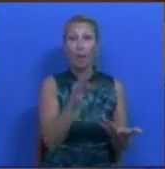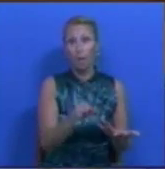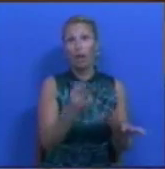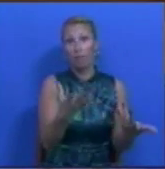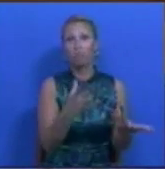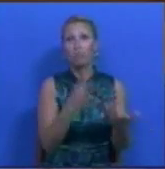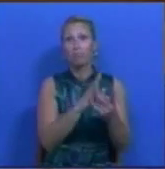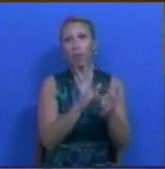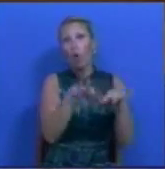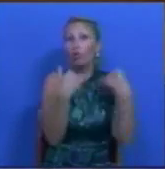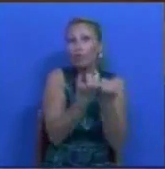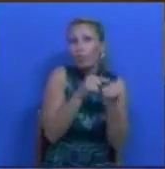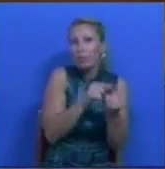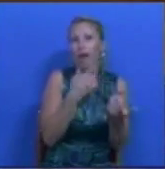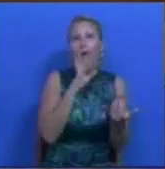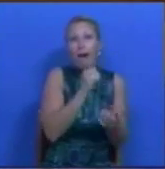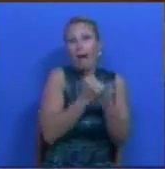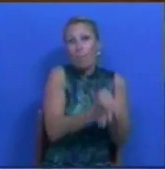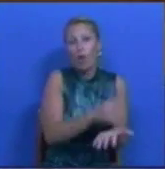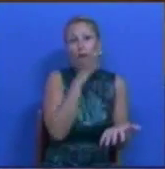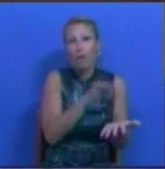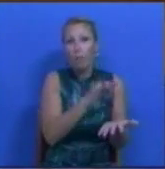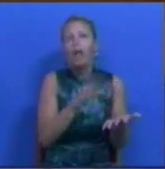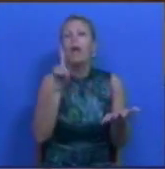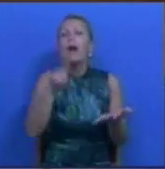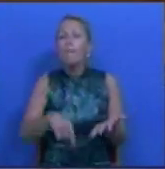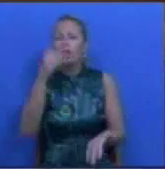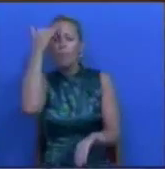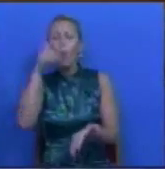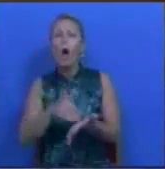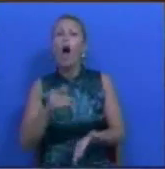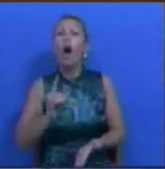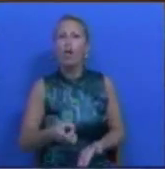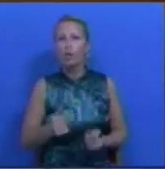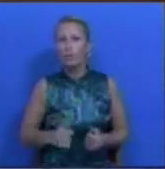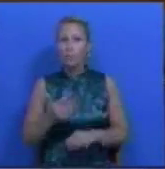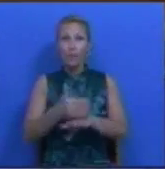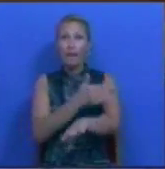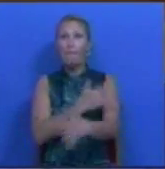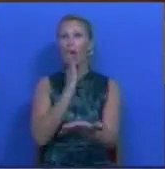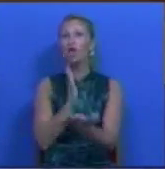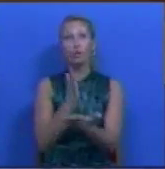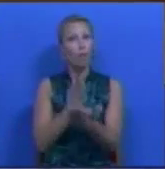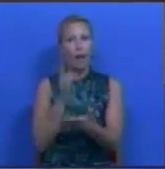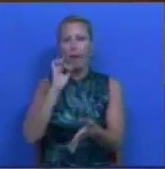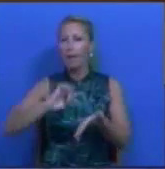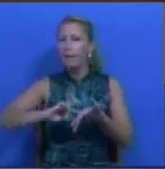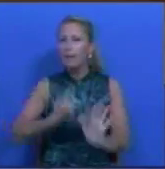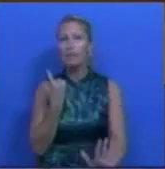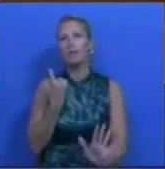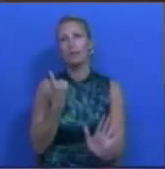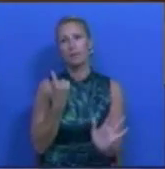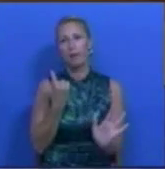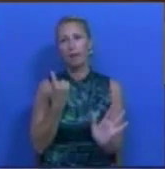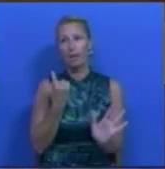à família, mas também concluímos que cada vez mais o pré-escolar é determinante para